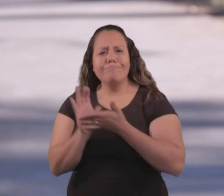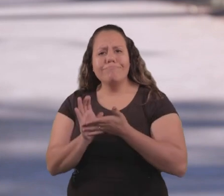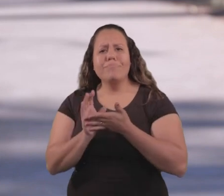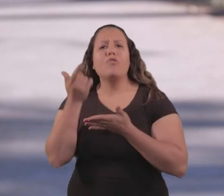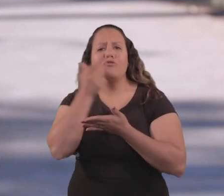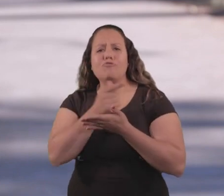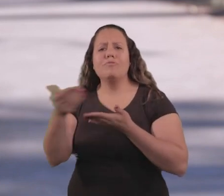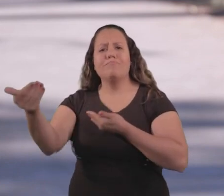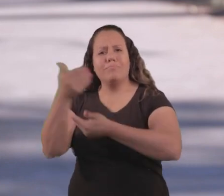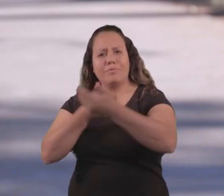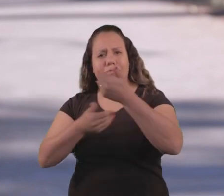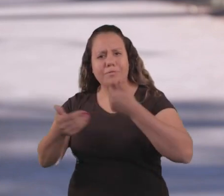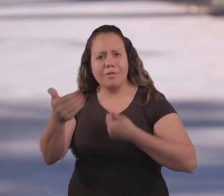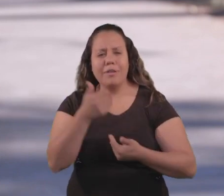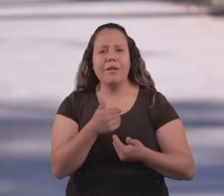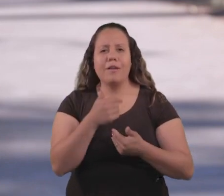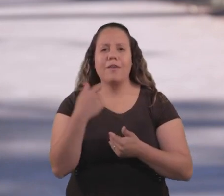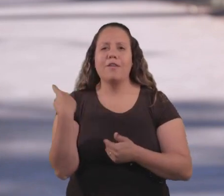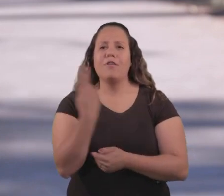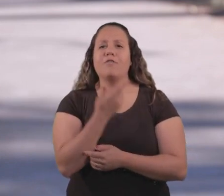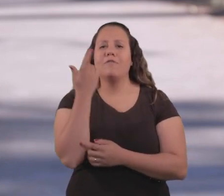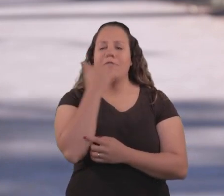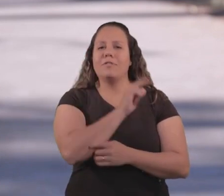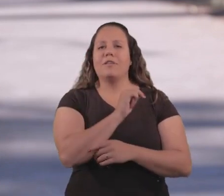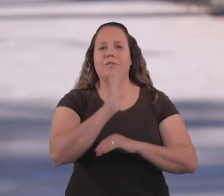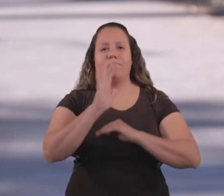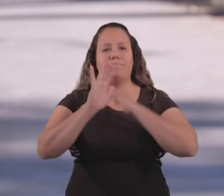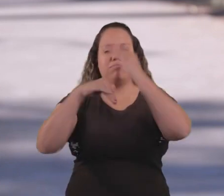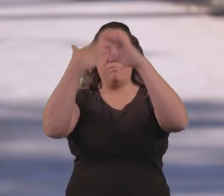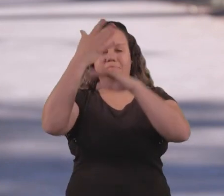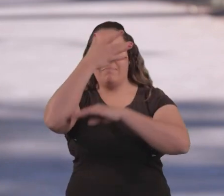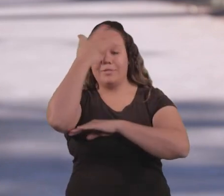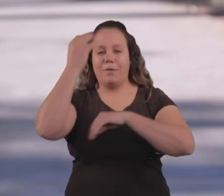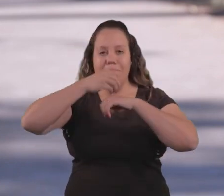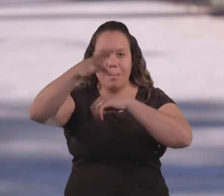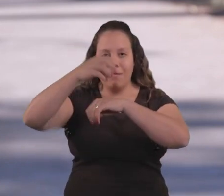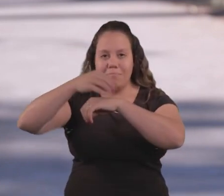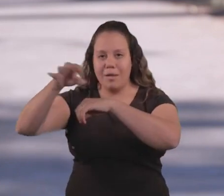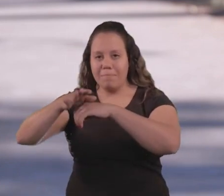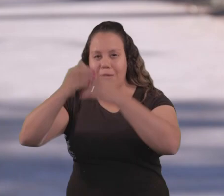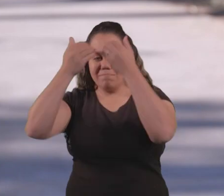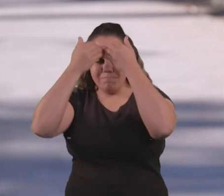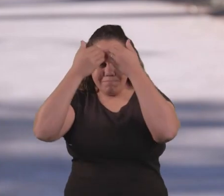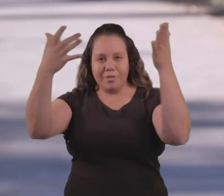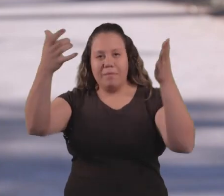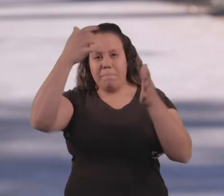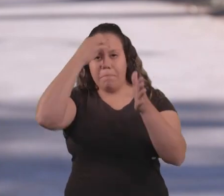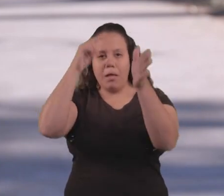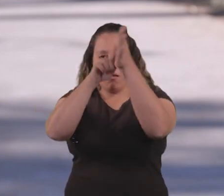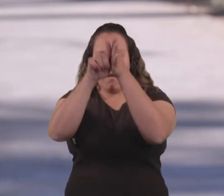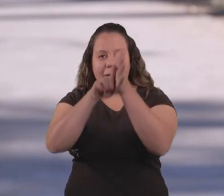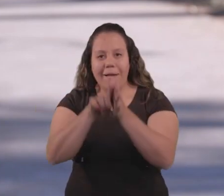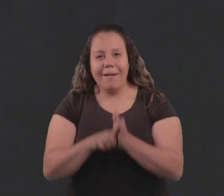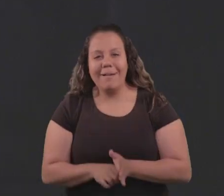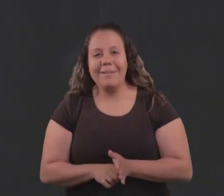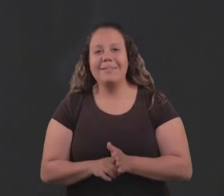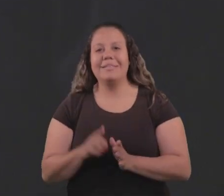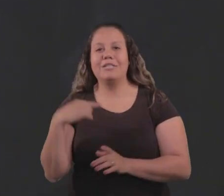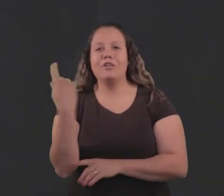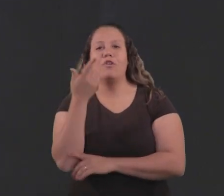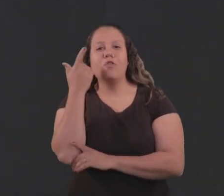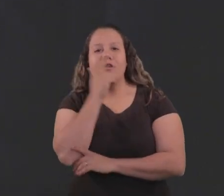continuem chegando até nós, para que possamos gerar multiplicadores, gerar pensadores, pesquisadores, enfim,